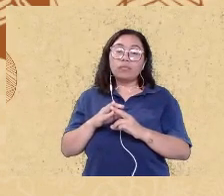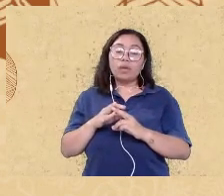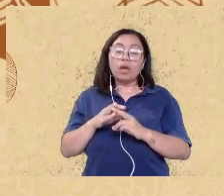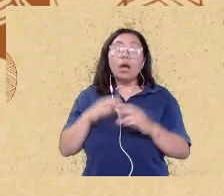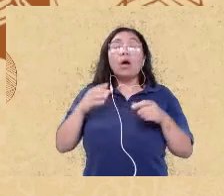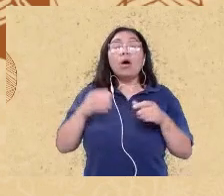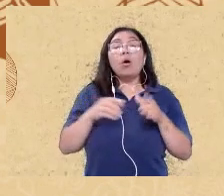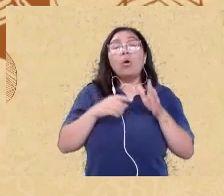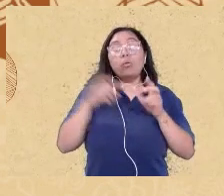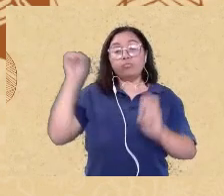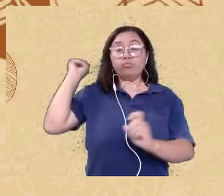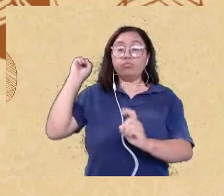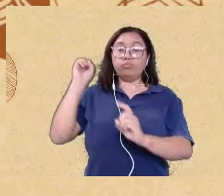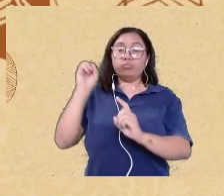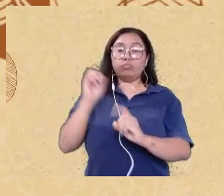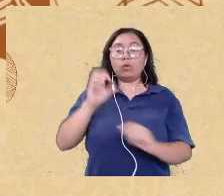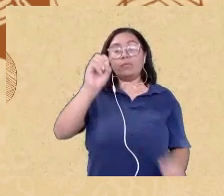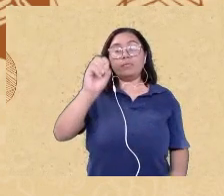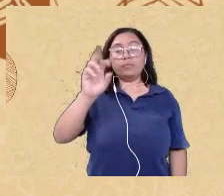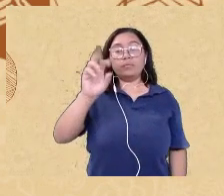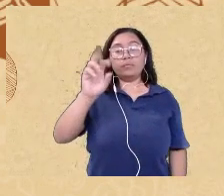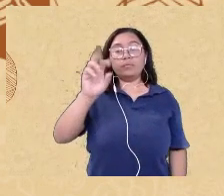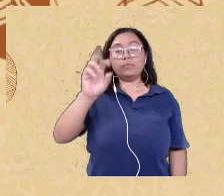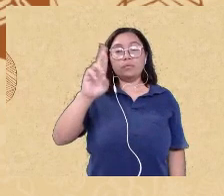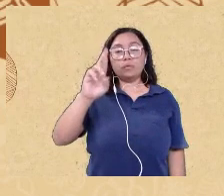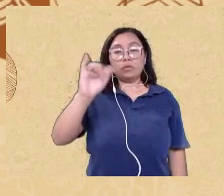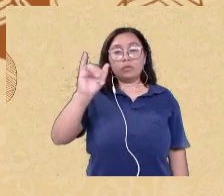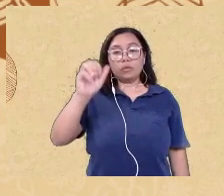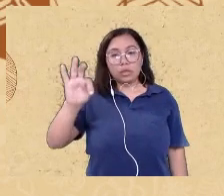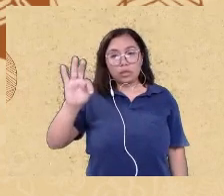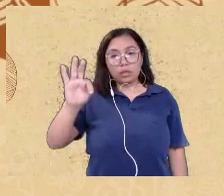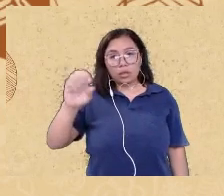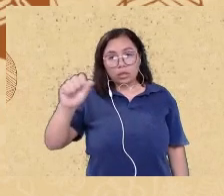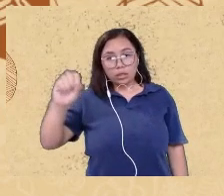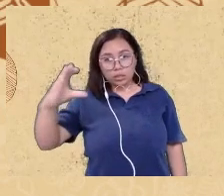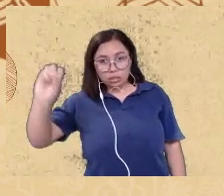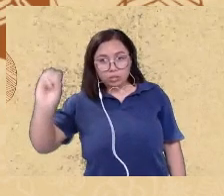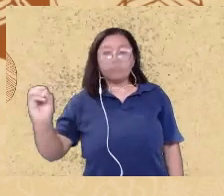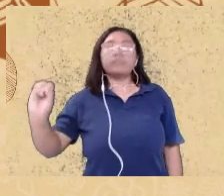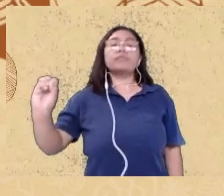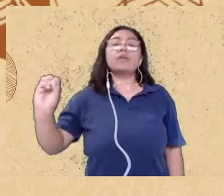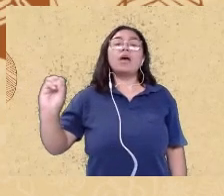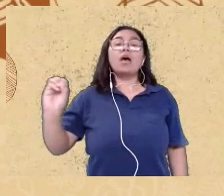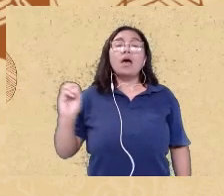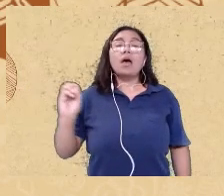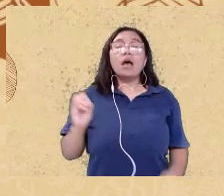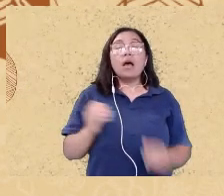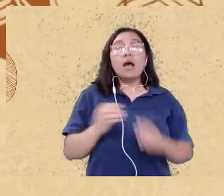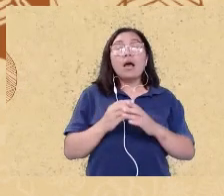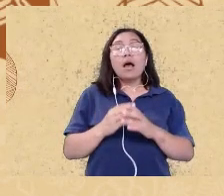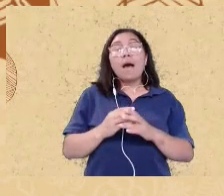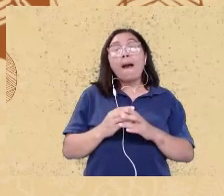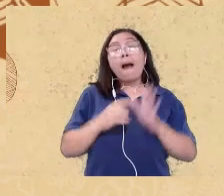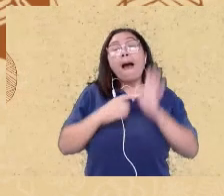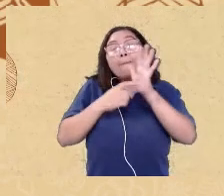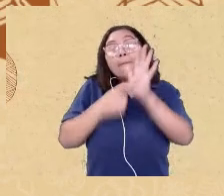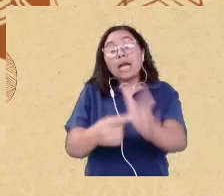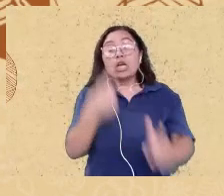uma única vez ao longo de 498 estudos representando 0